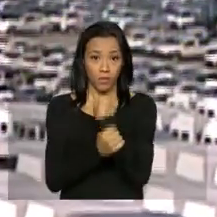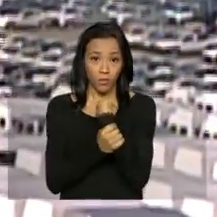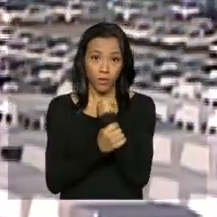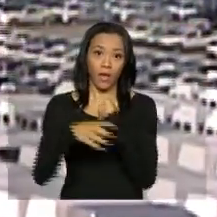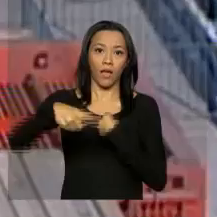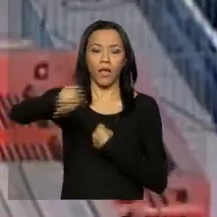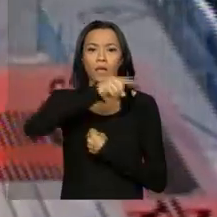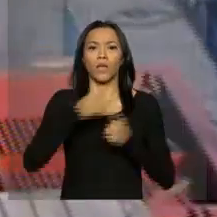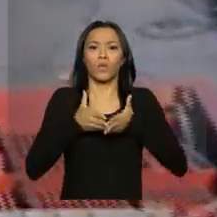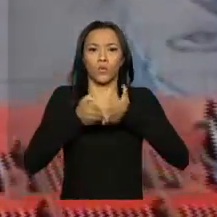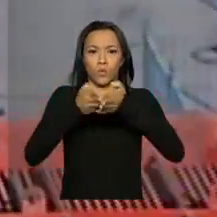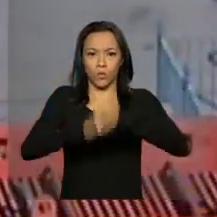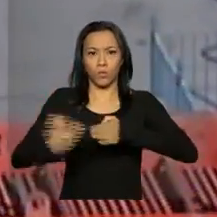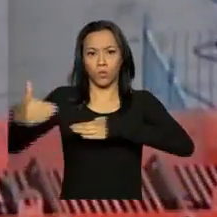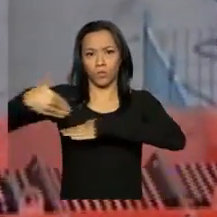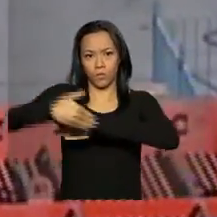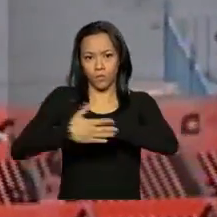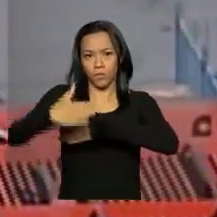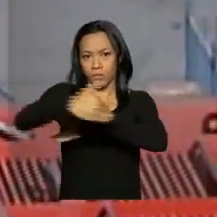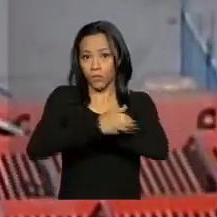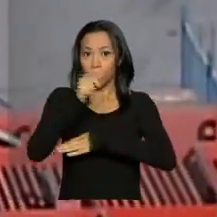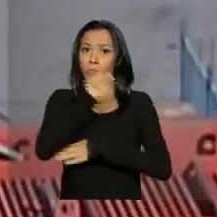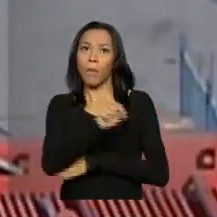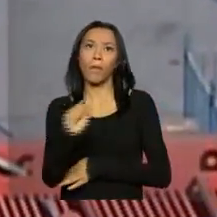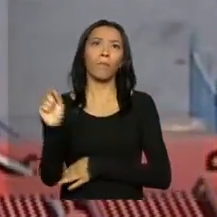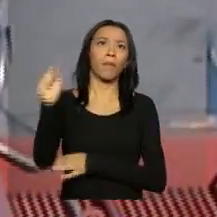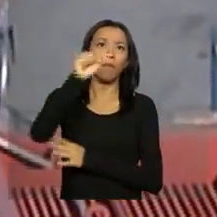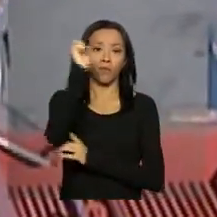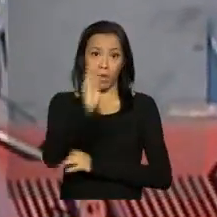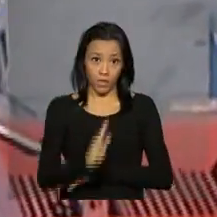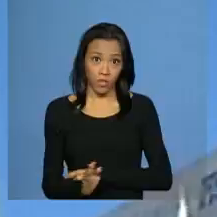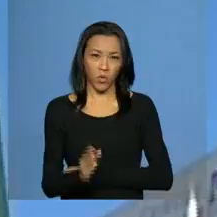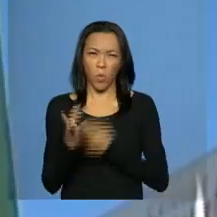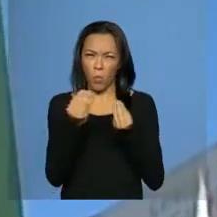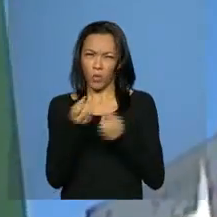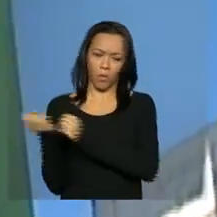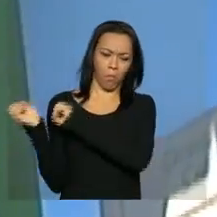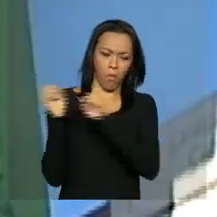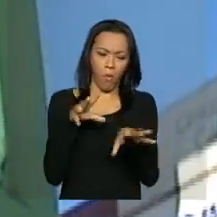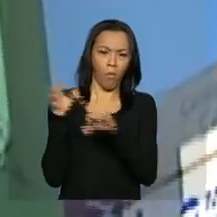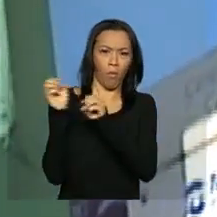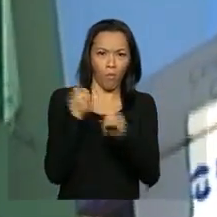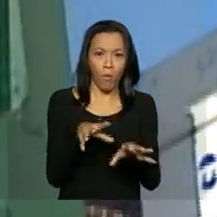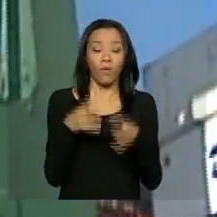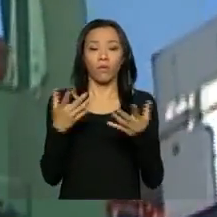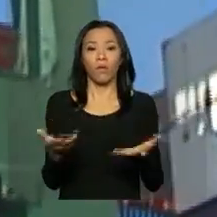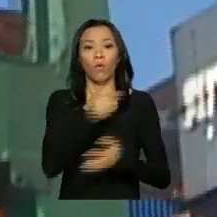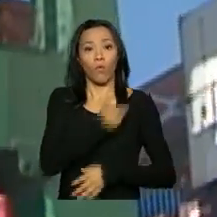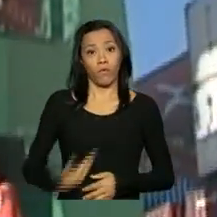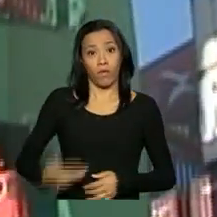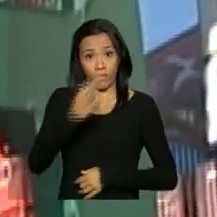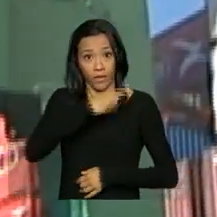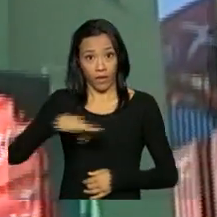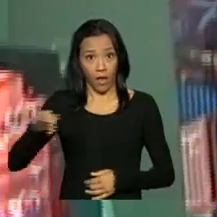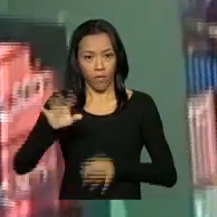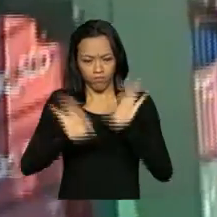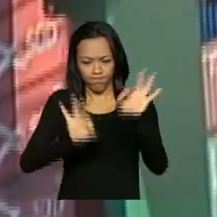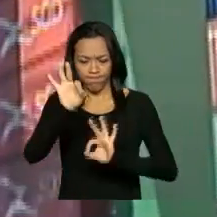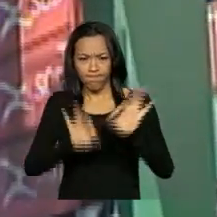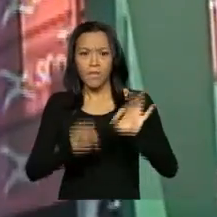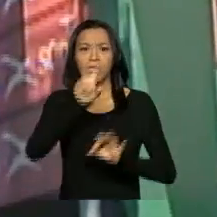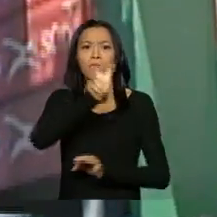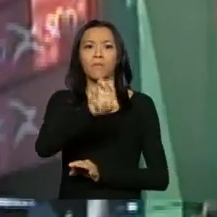dos portos brasileiros atenda à demanda crescente de movimentação de cargas, o governo federal prevê investimentos de 51